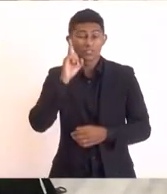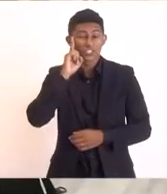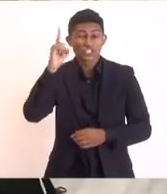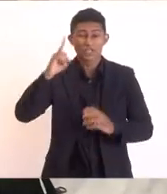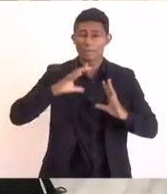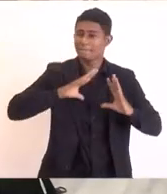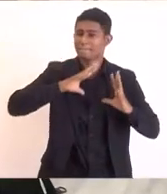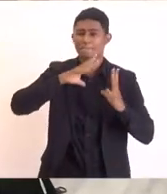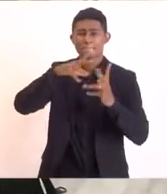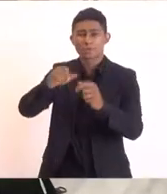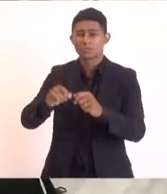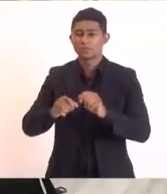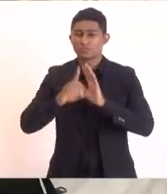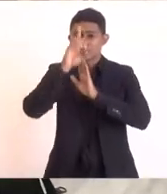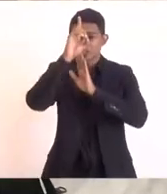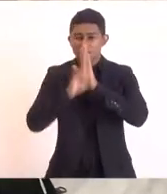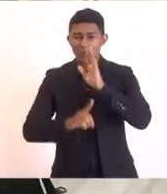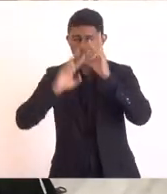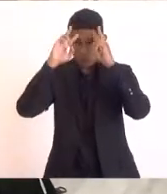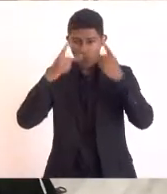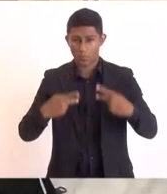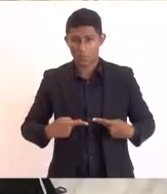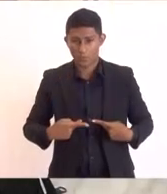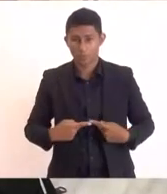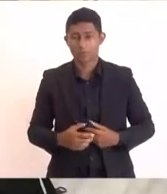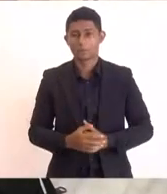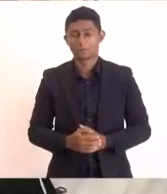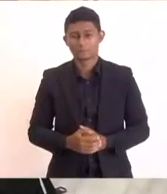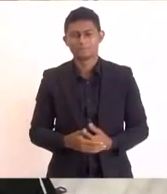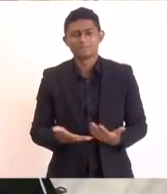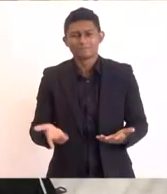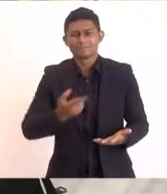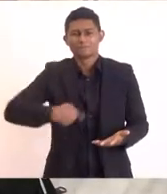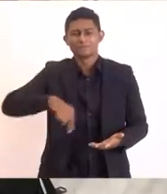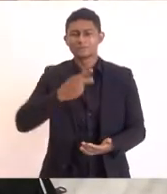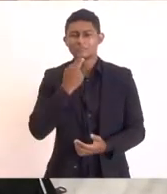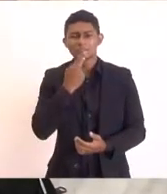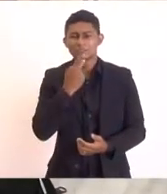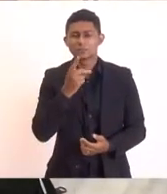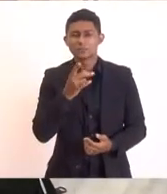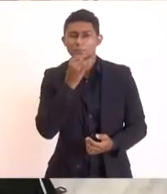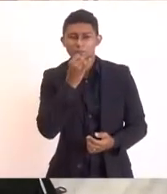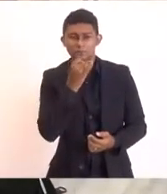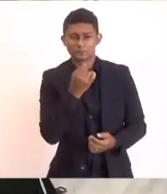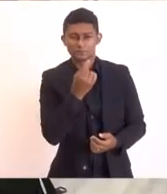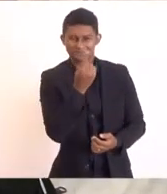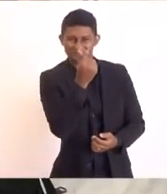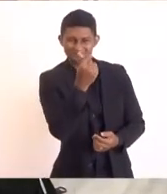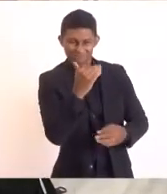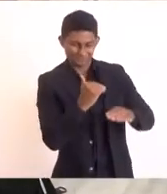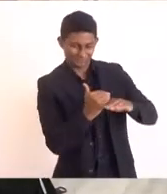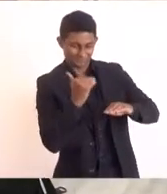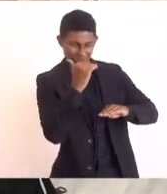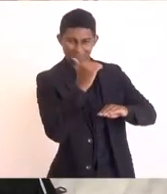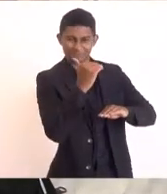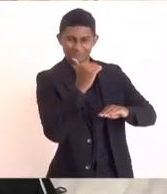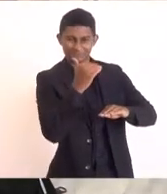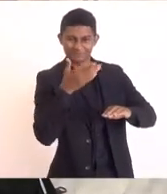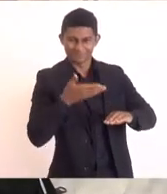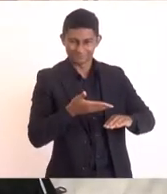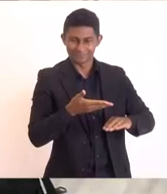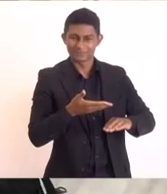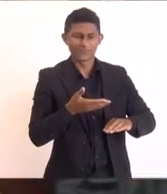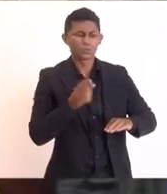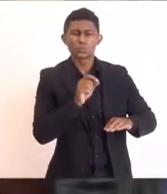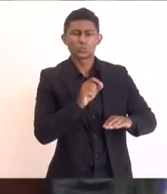dos direitos humanos e quando a gente fala de fundo soberano da